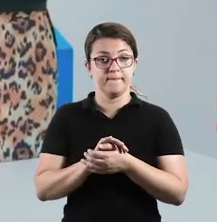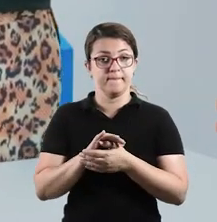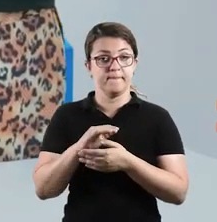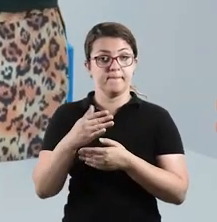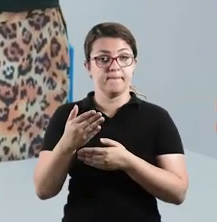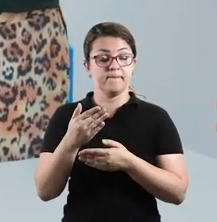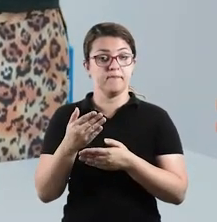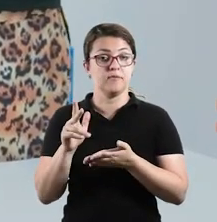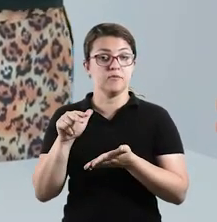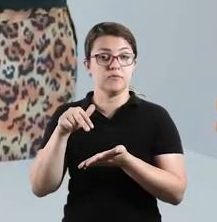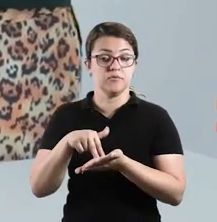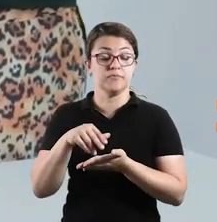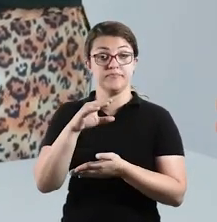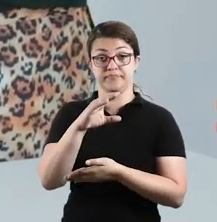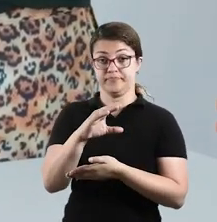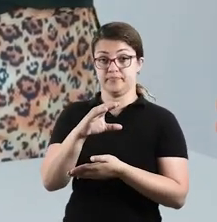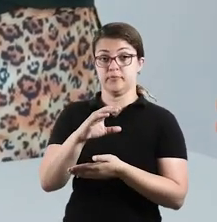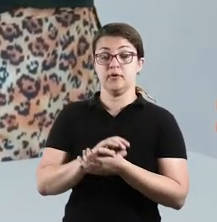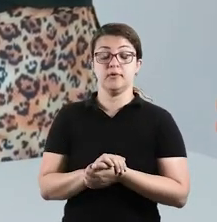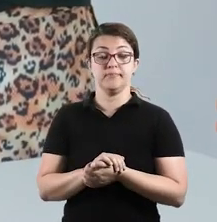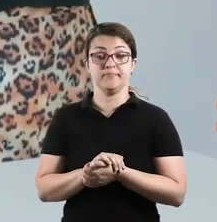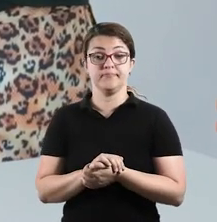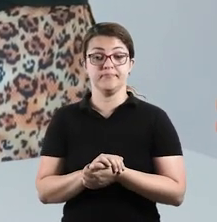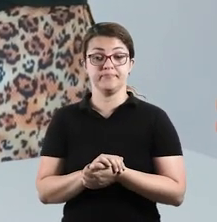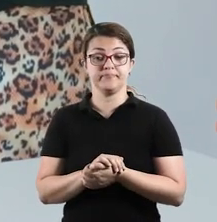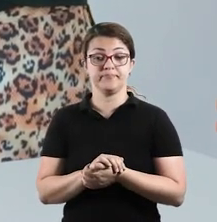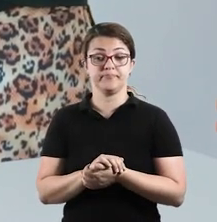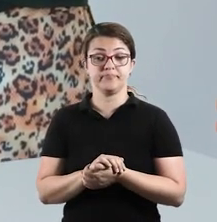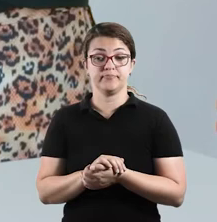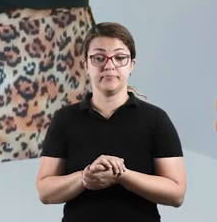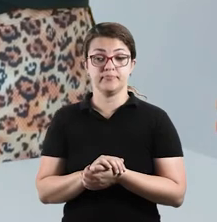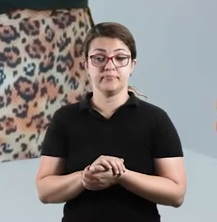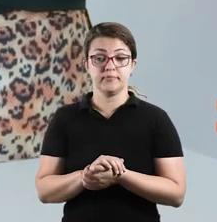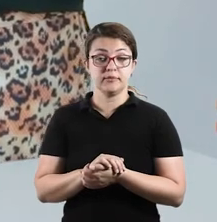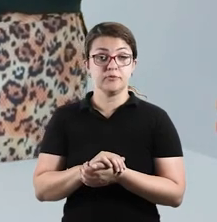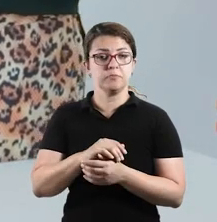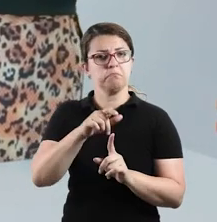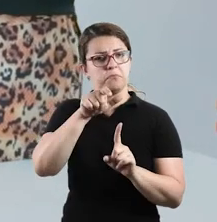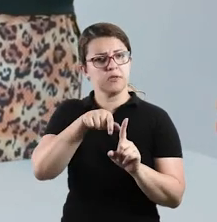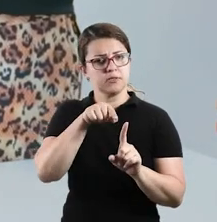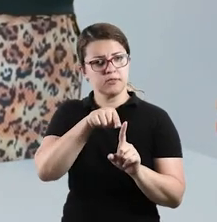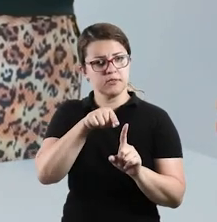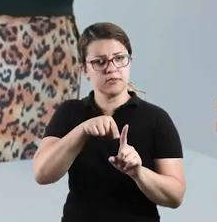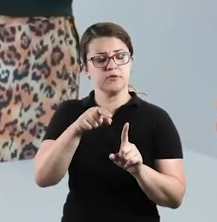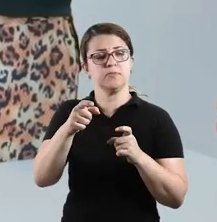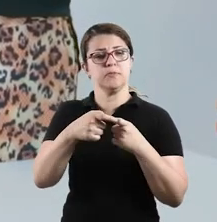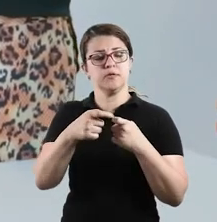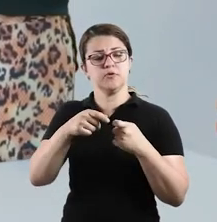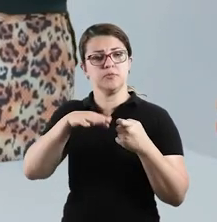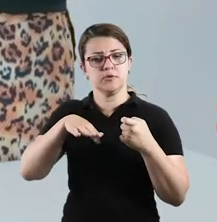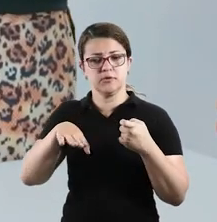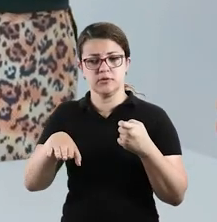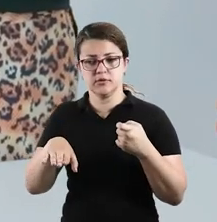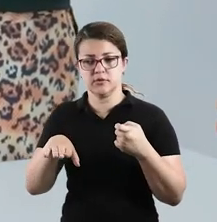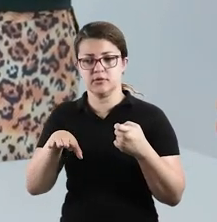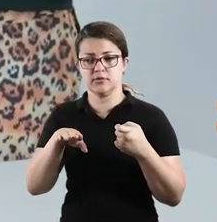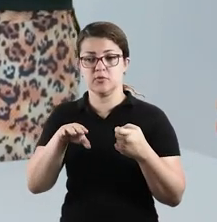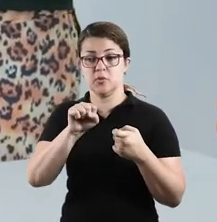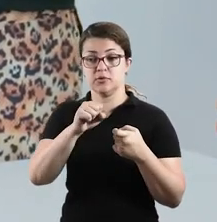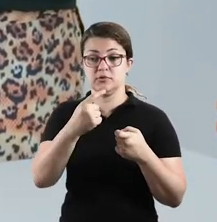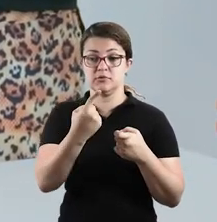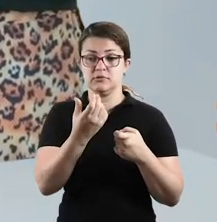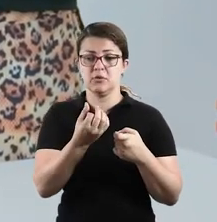quando ele chegou. C, um paciente da pediatria está com a senha 816. Será que esperar passar